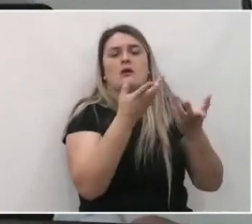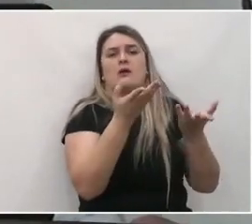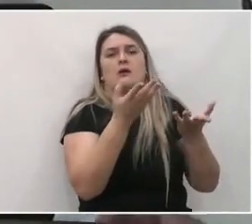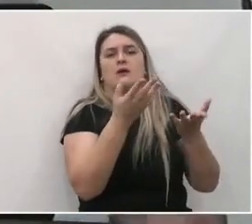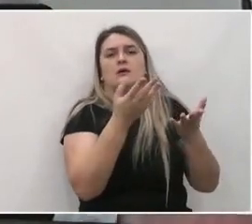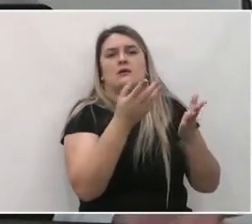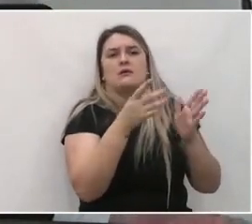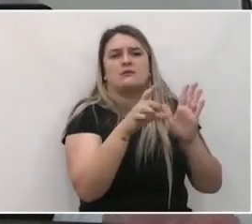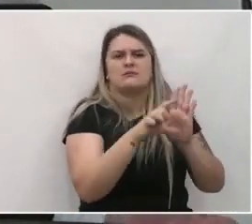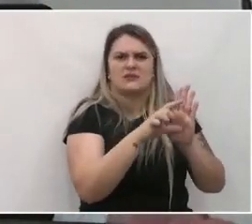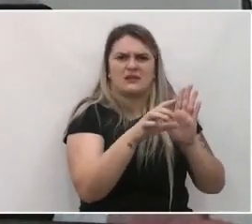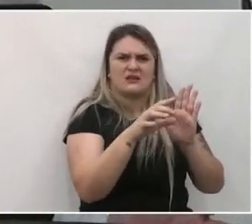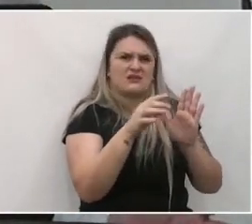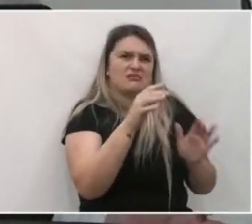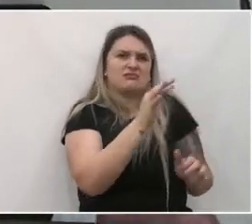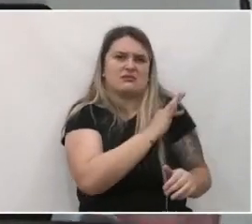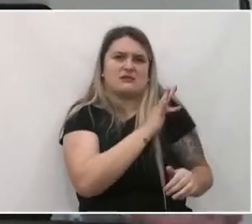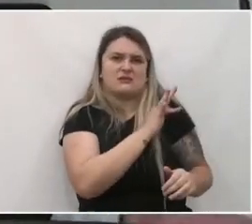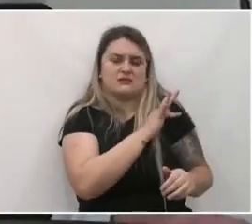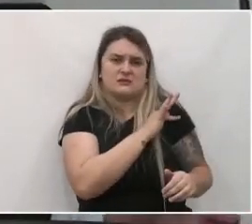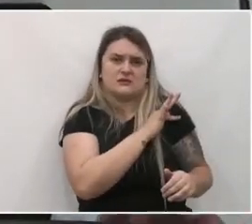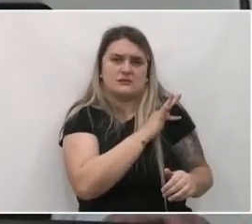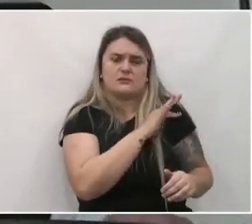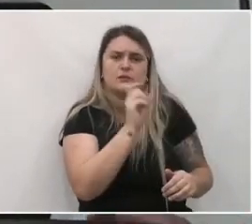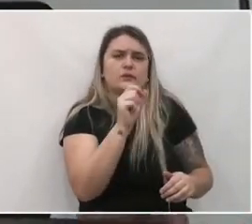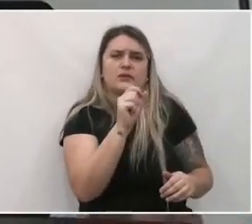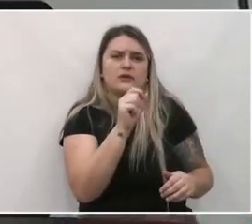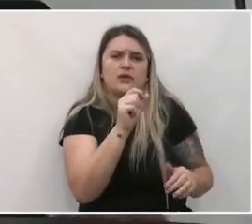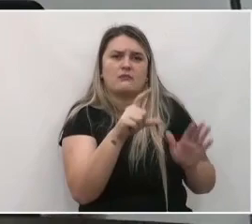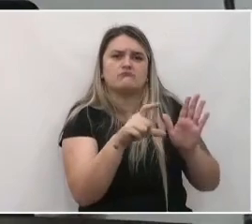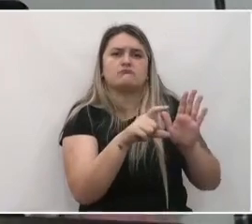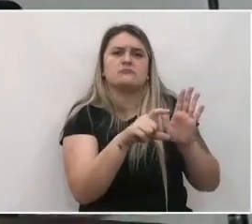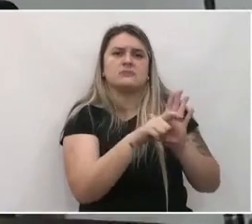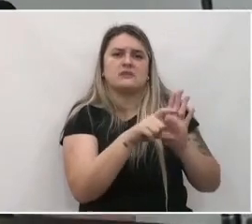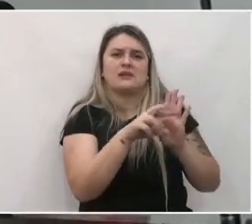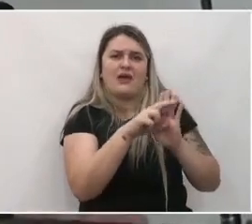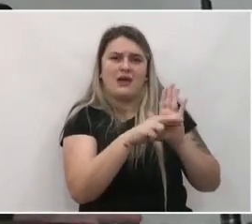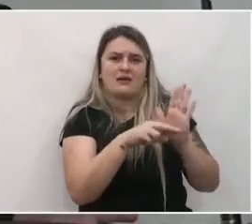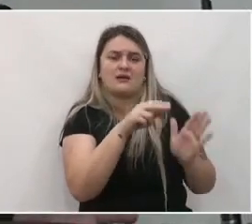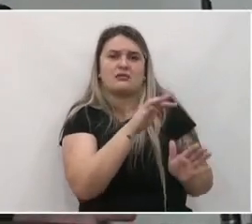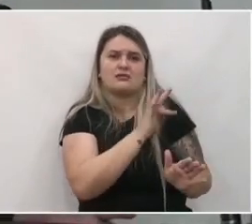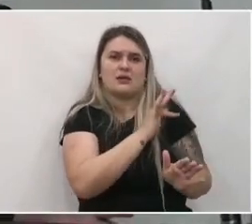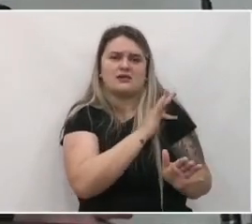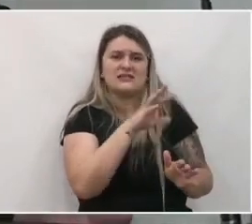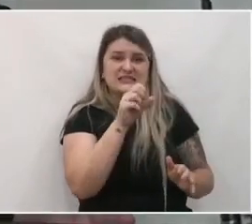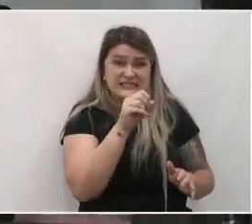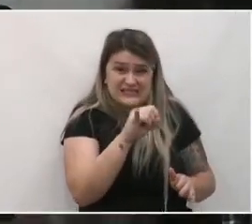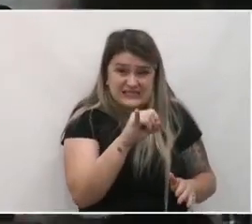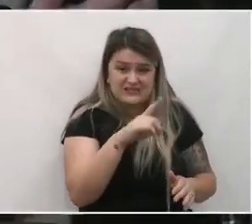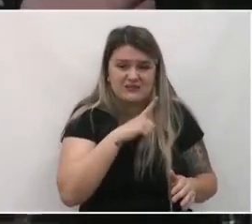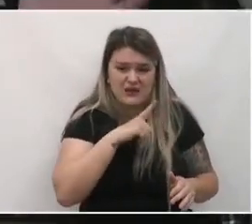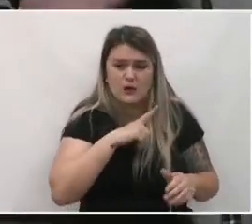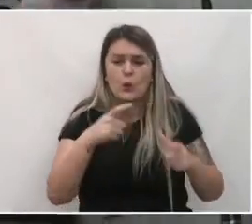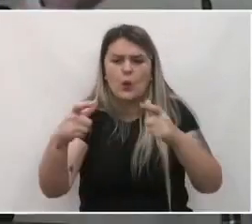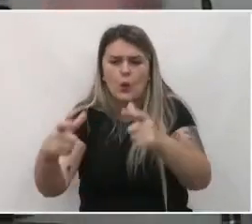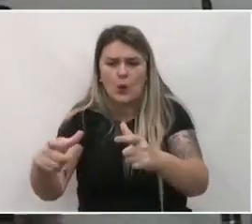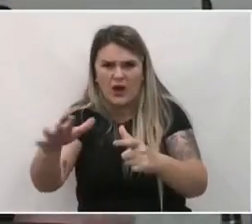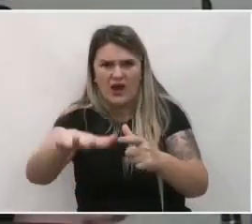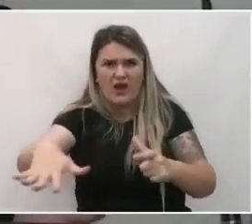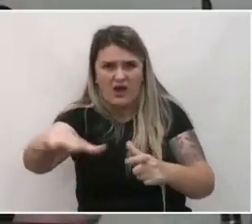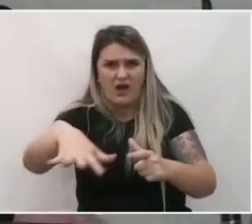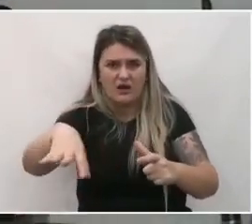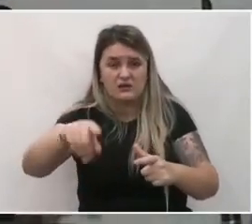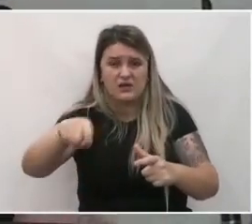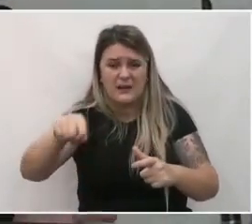um parâmetro técnico, o é um parâmetro técnico? Existe uma situação de risco. Isso é uma avaliação